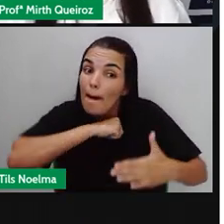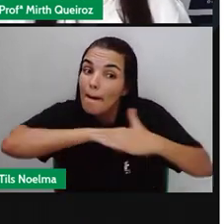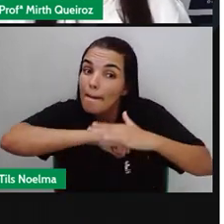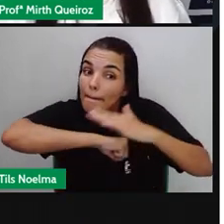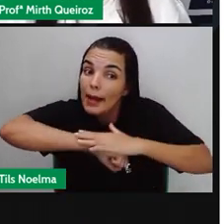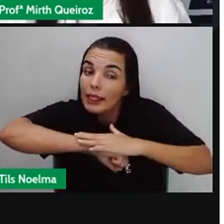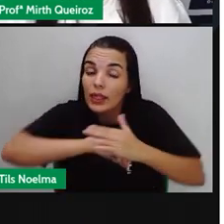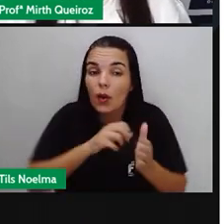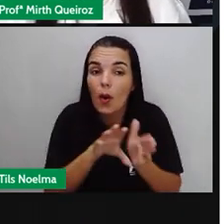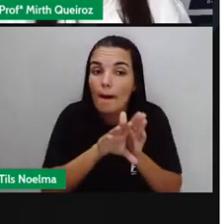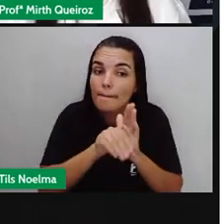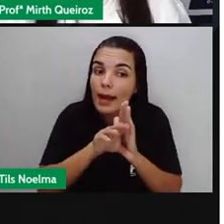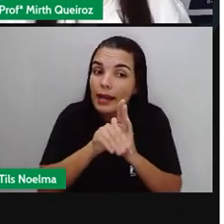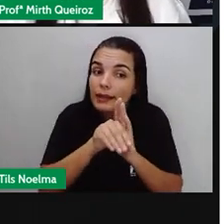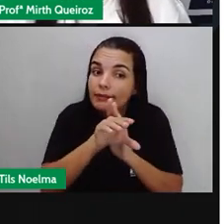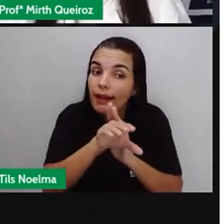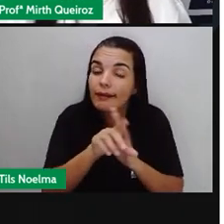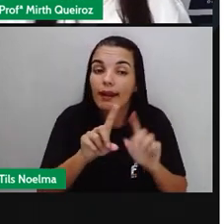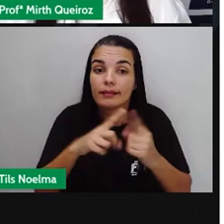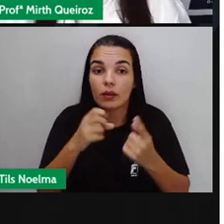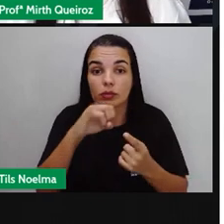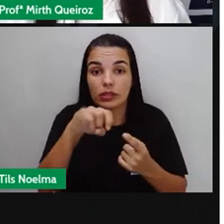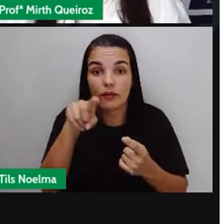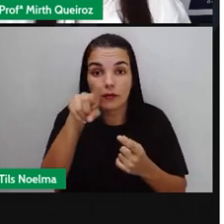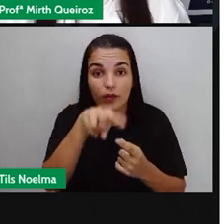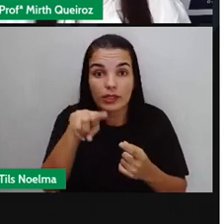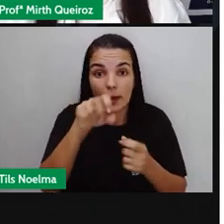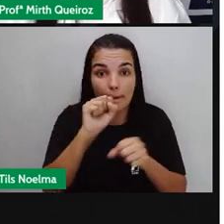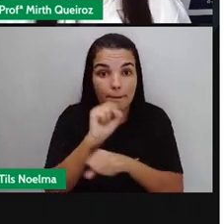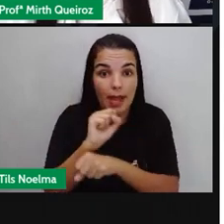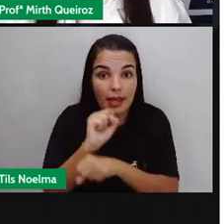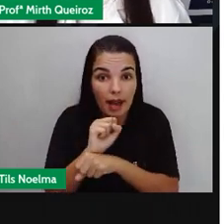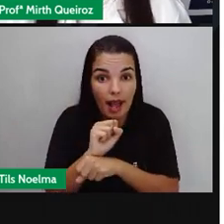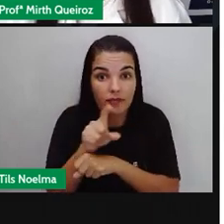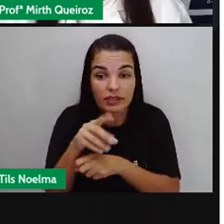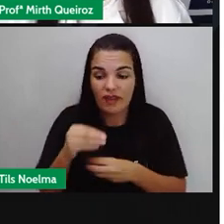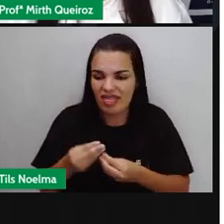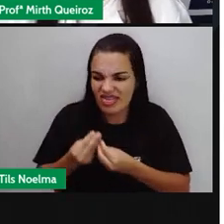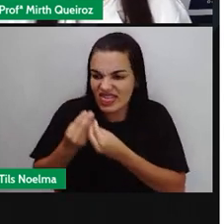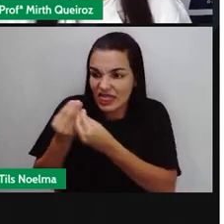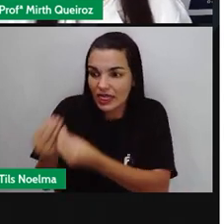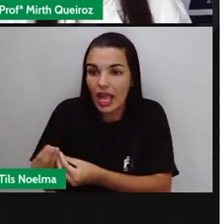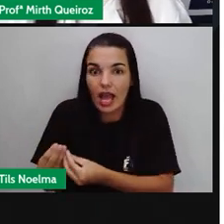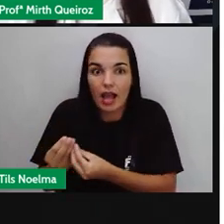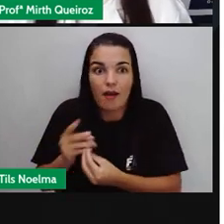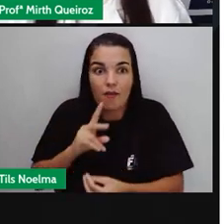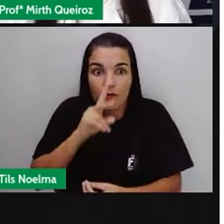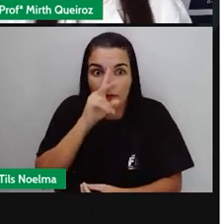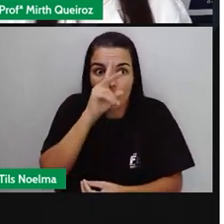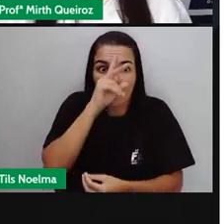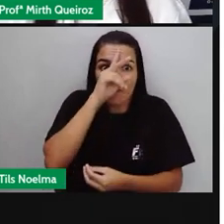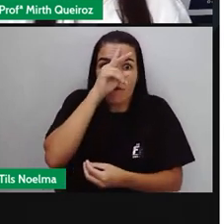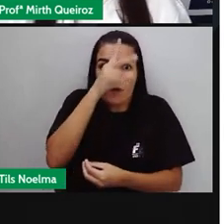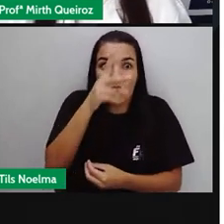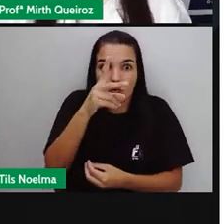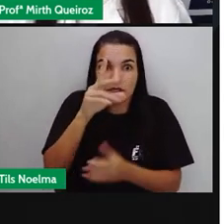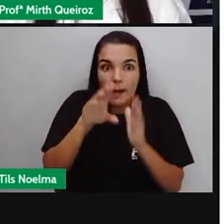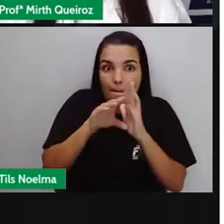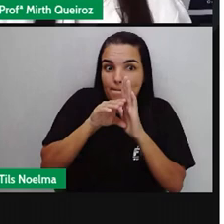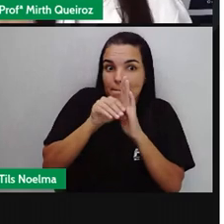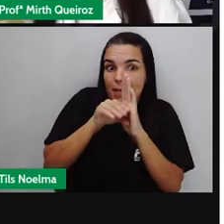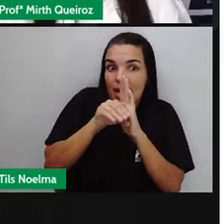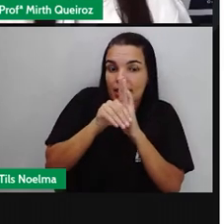você parar de tomar o medicamento só vai fazer com que essa bactéria, ela ganhe resistência. Então, quando ela